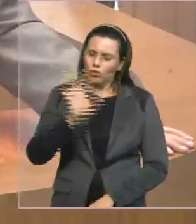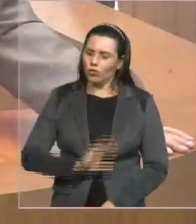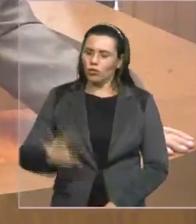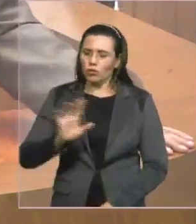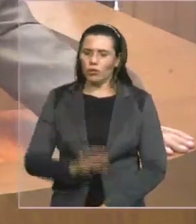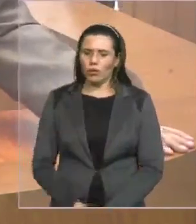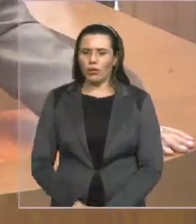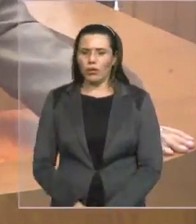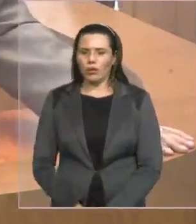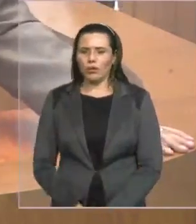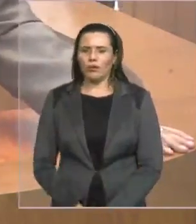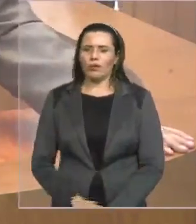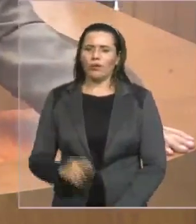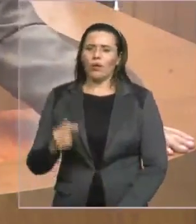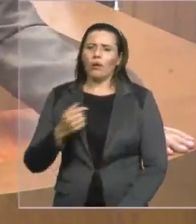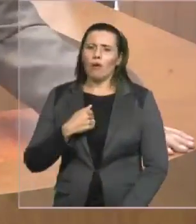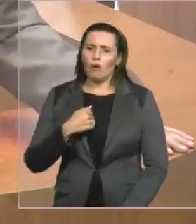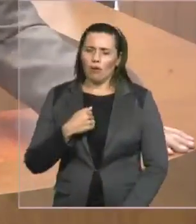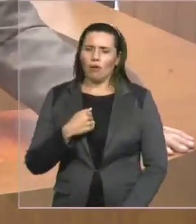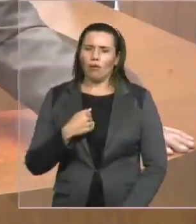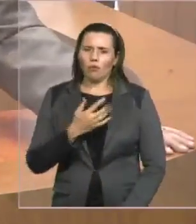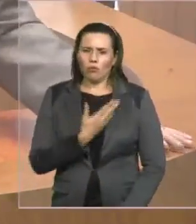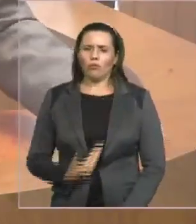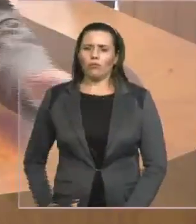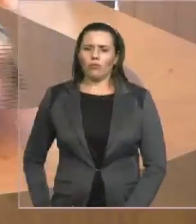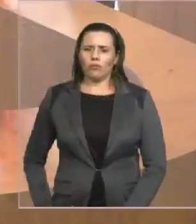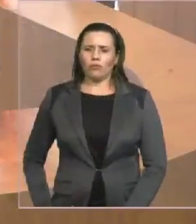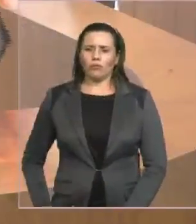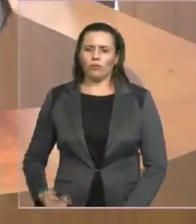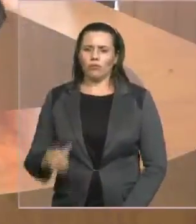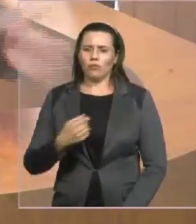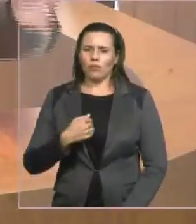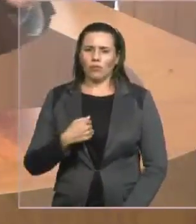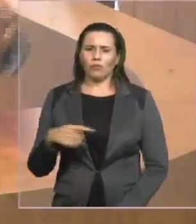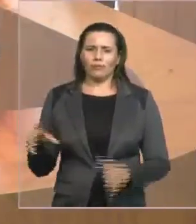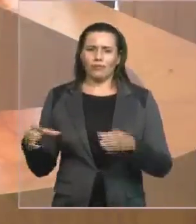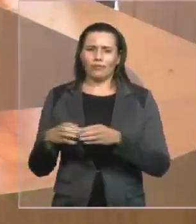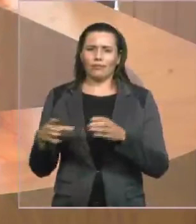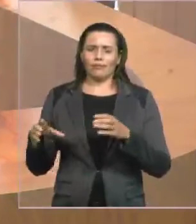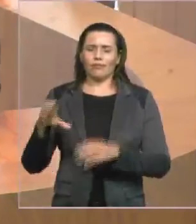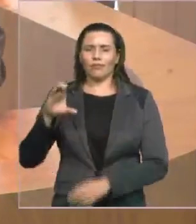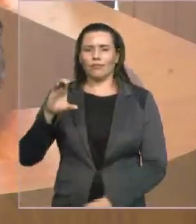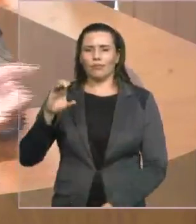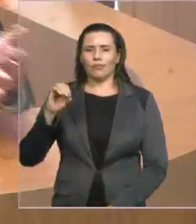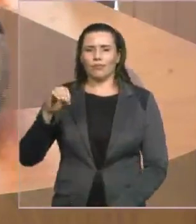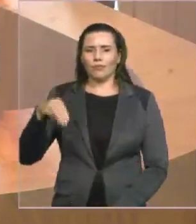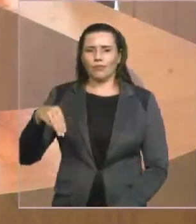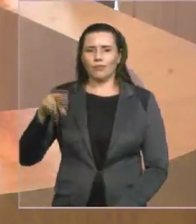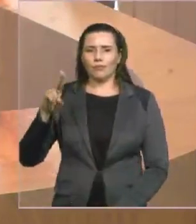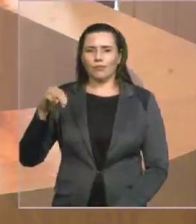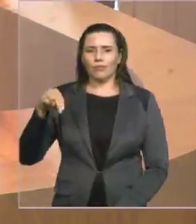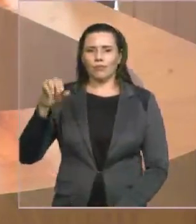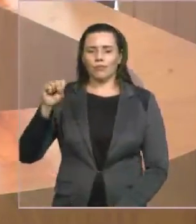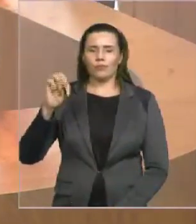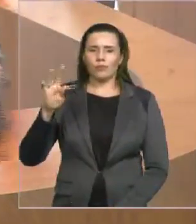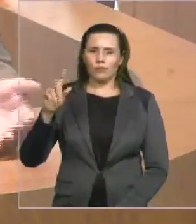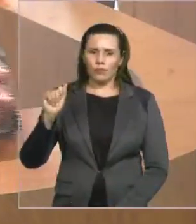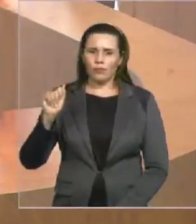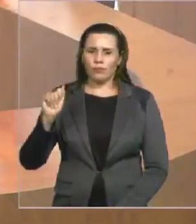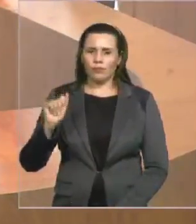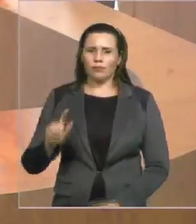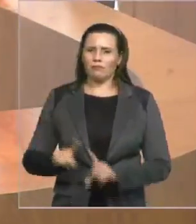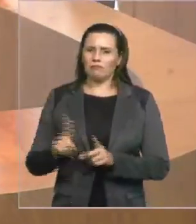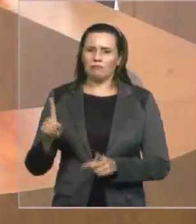governo, eu sou é comunista e não abro. Mas eu vou rejeitar esse pedido de urgência, não vi